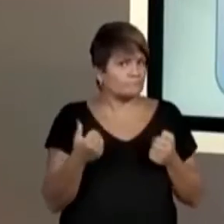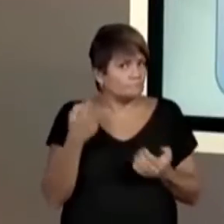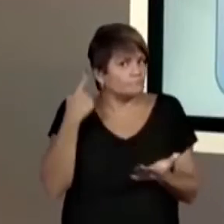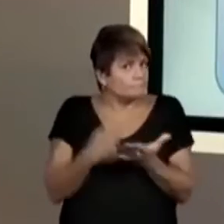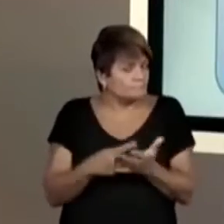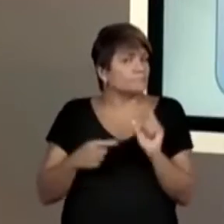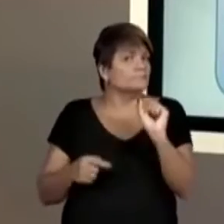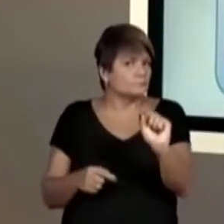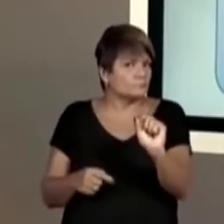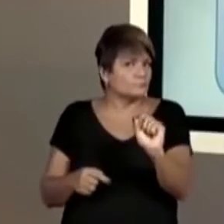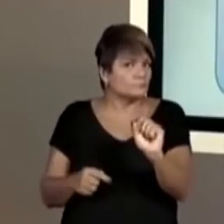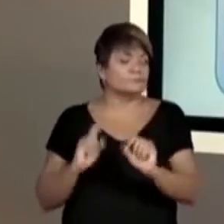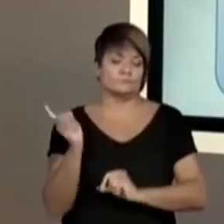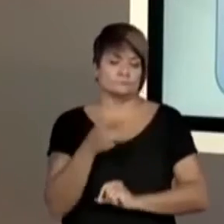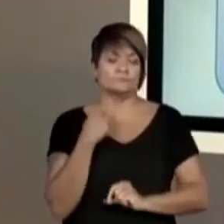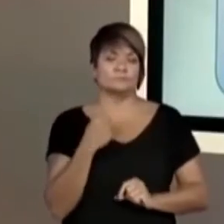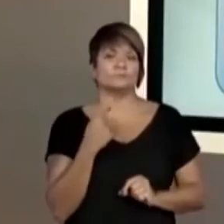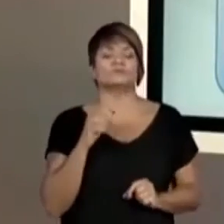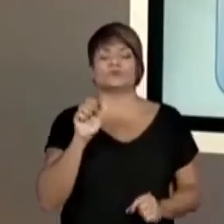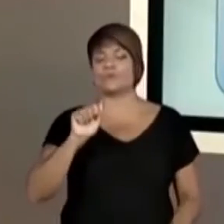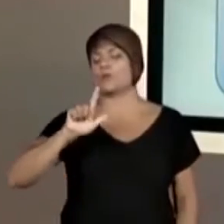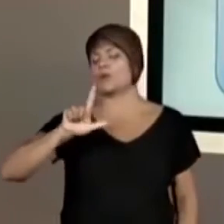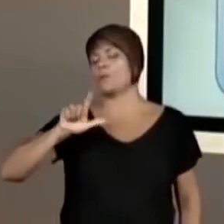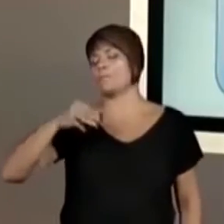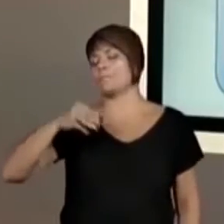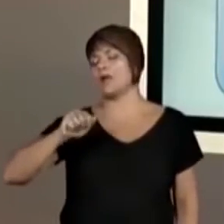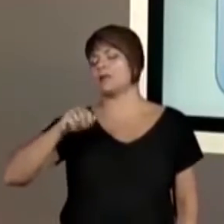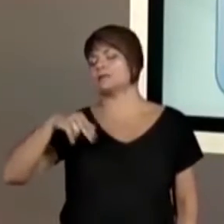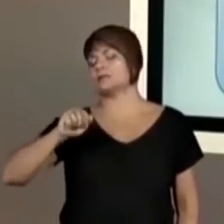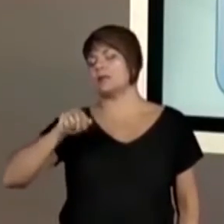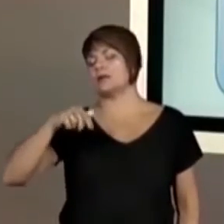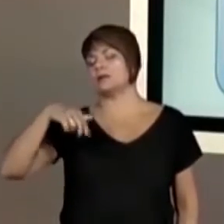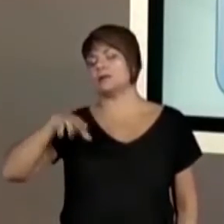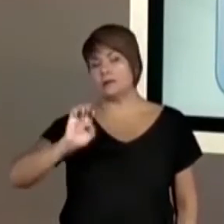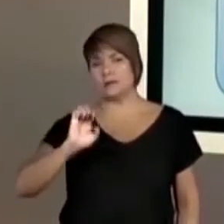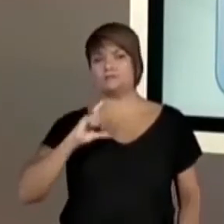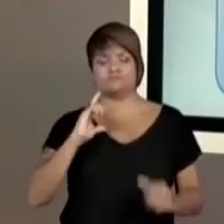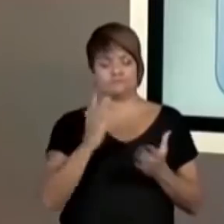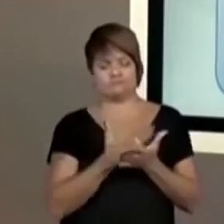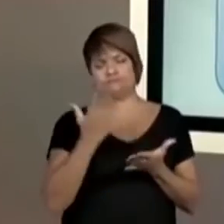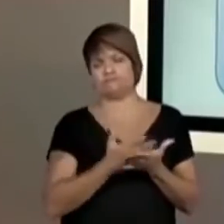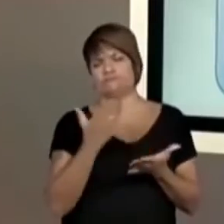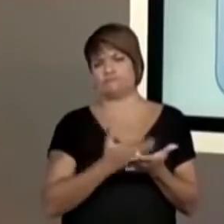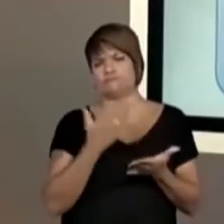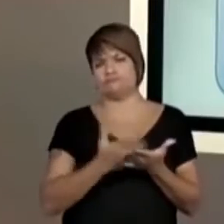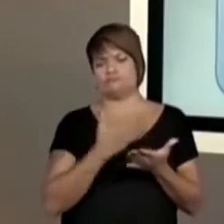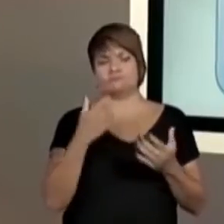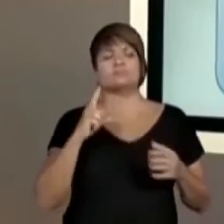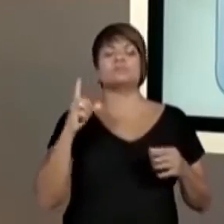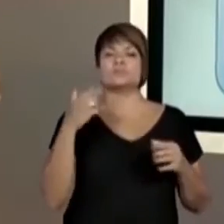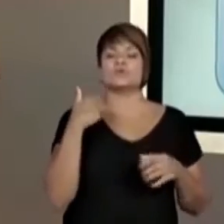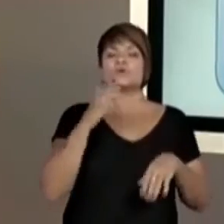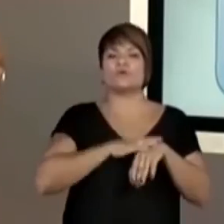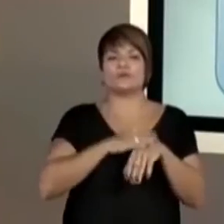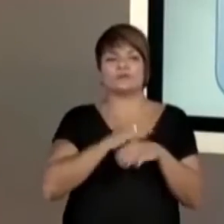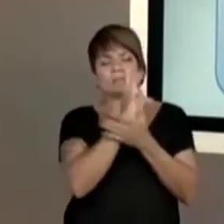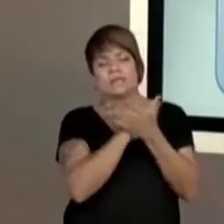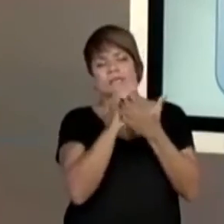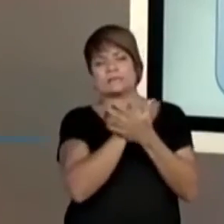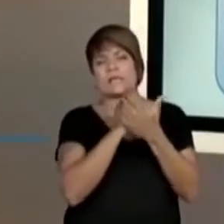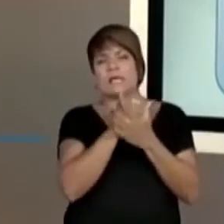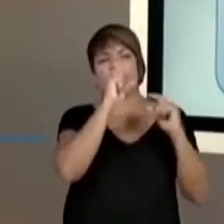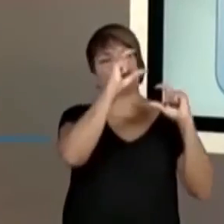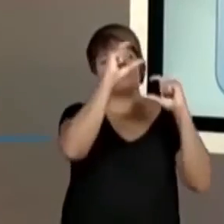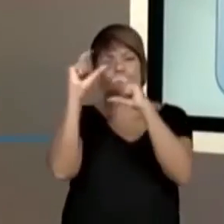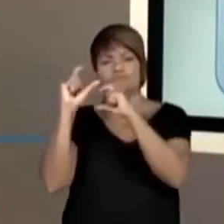produzindo o nosso almanac. Eu já recebi o almanac de alguns estudantes que foram aula a aula fazendo seus desenhos,